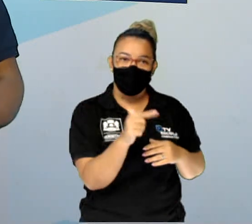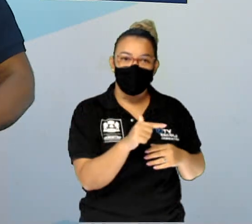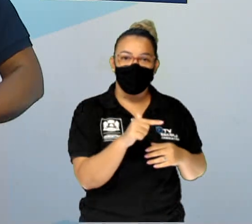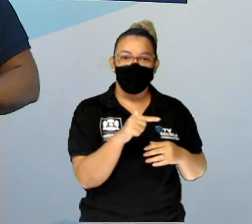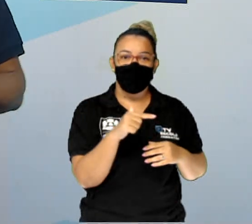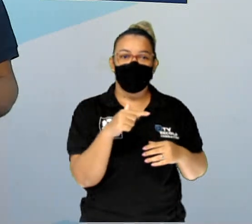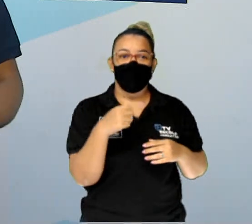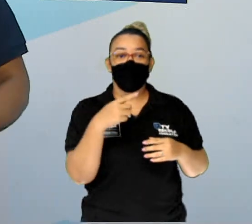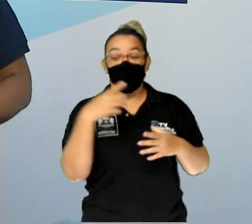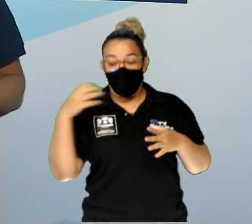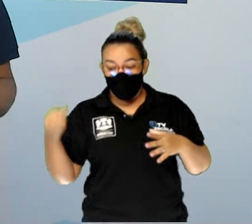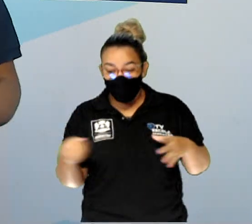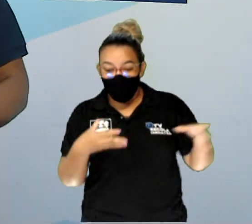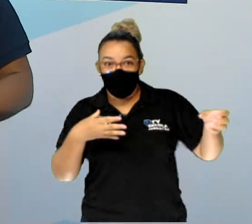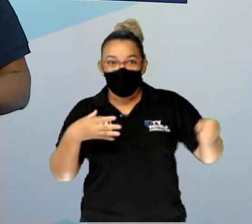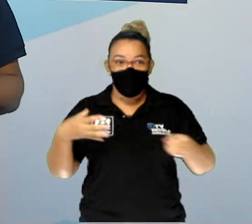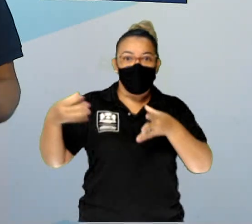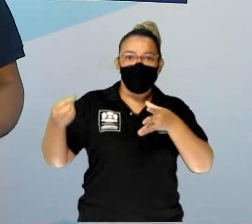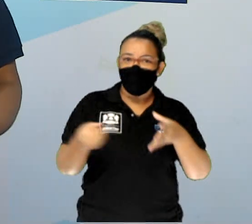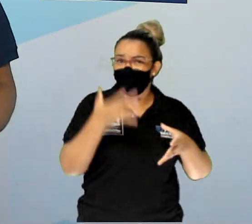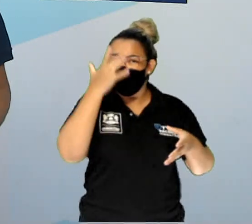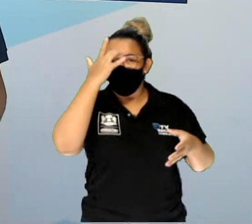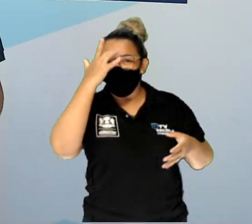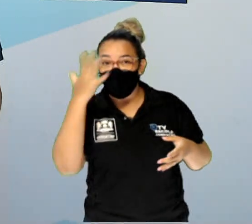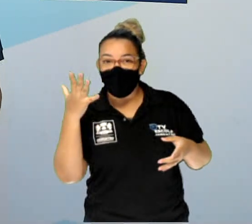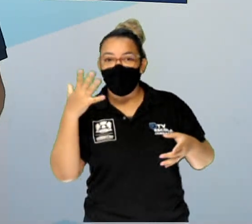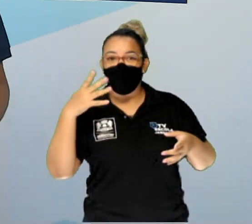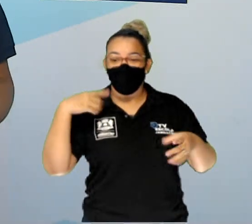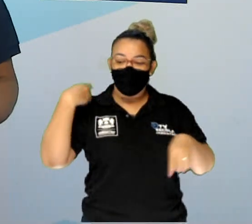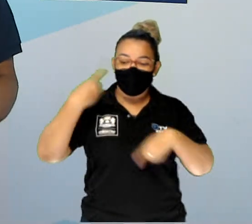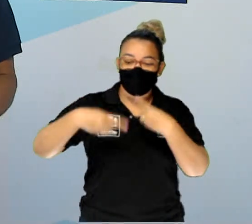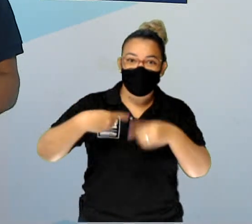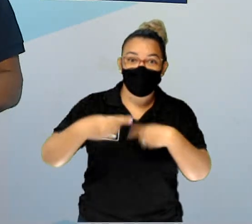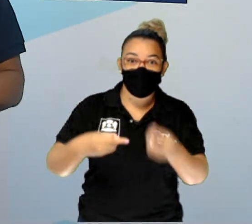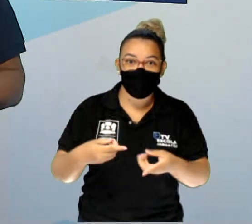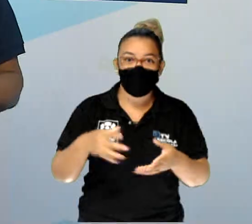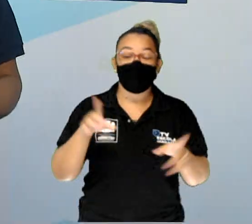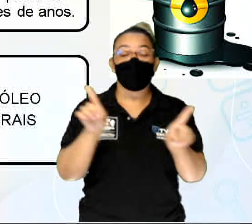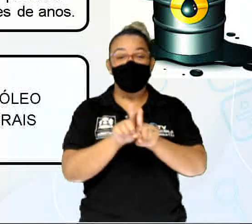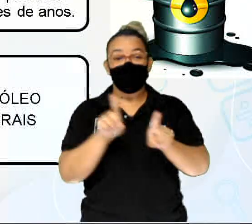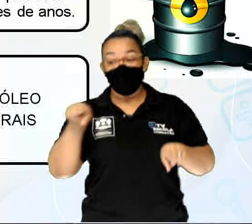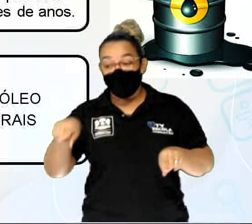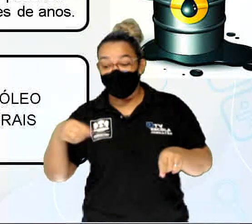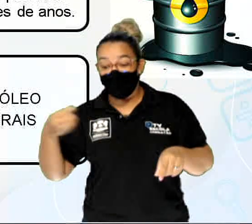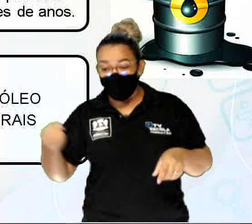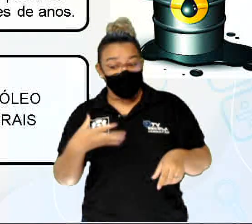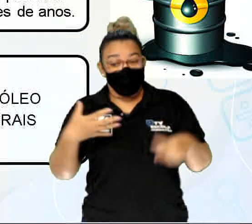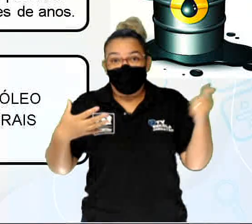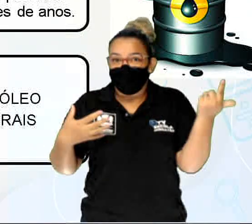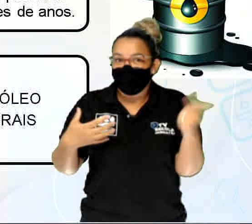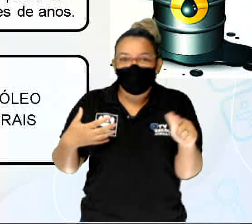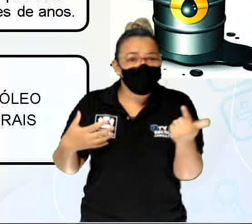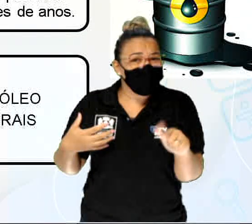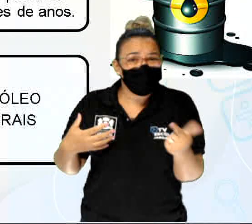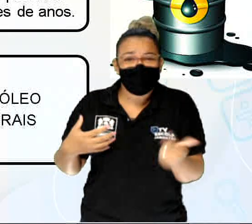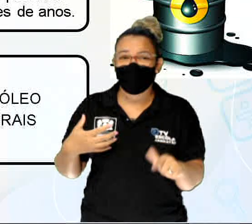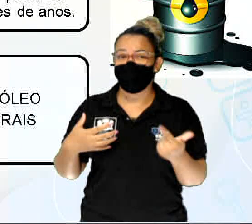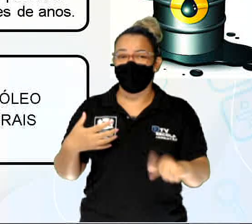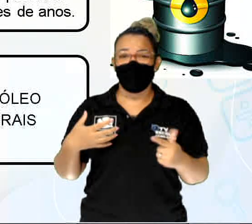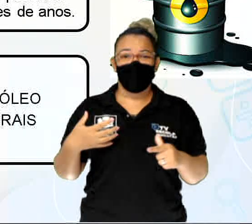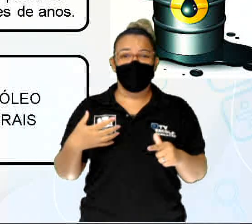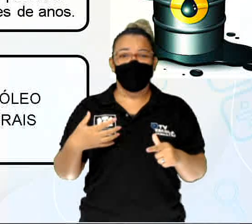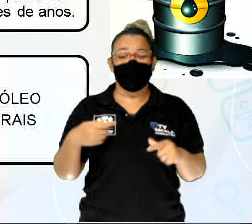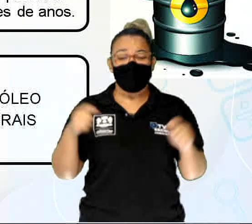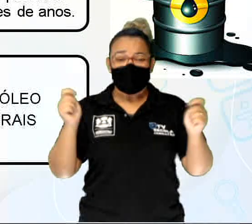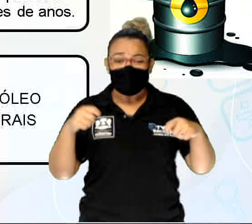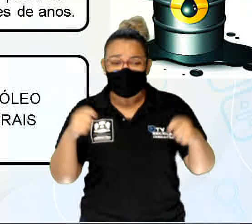eles podem se renovar, têm facilidade de se renovar. E os não renováveis são aqueles que não têm a